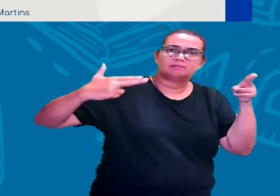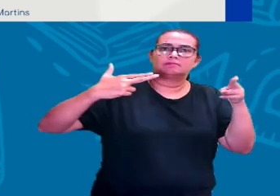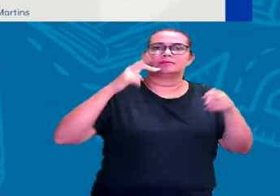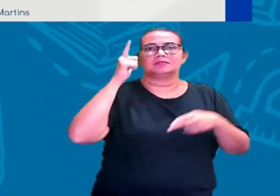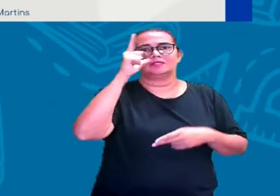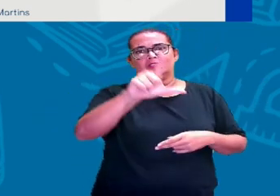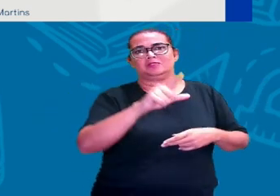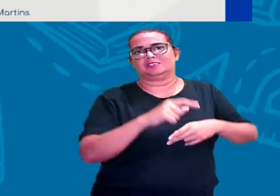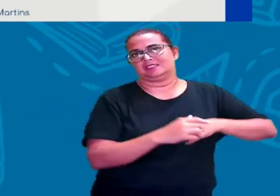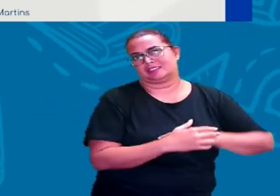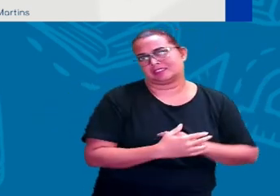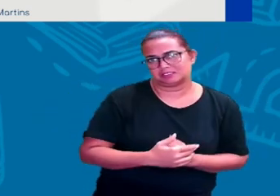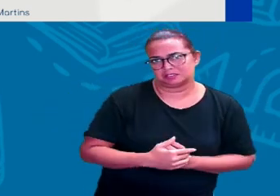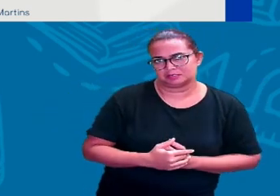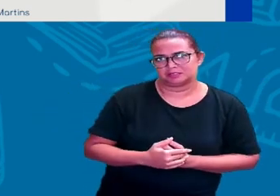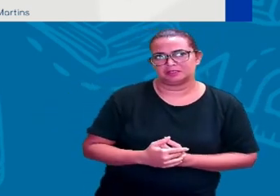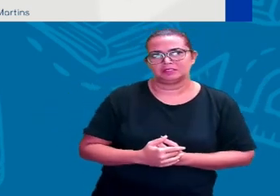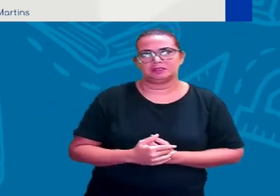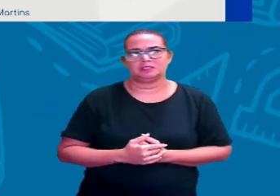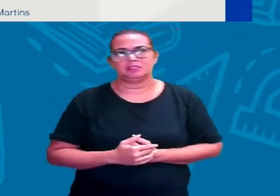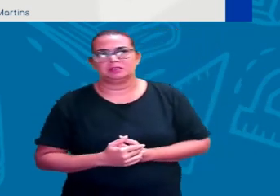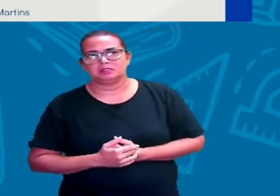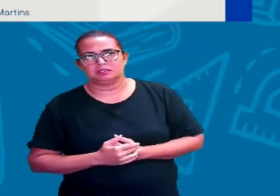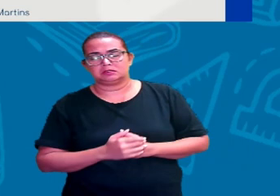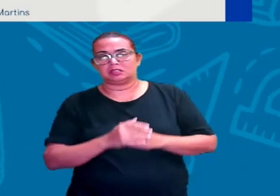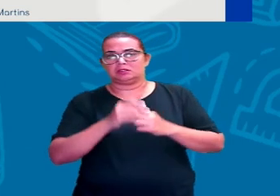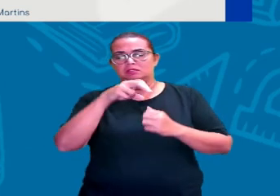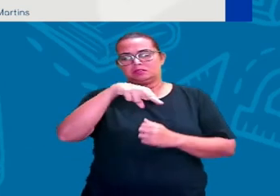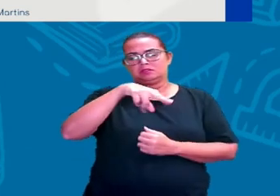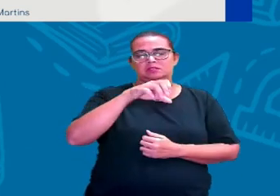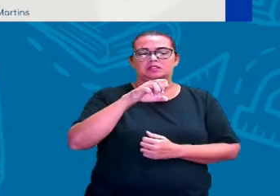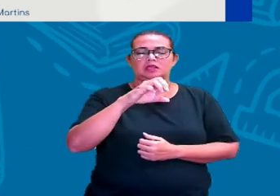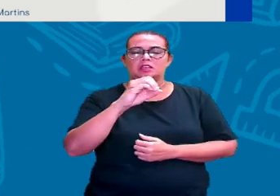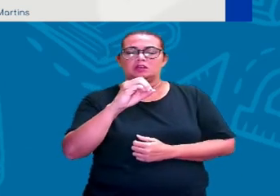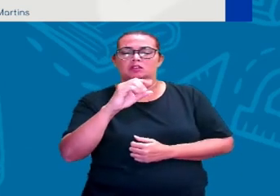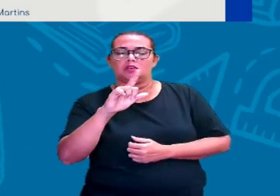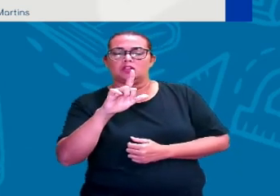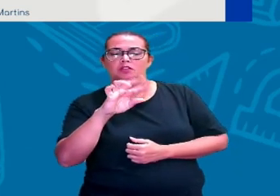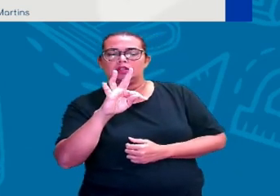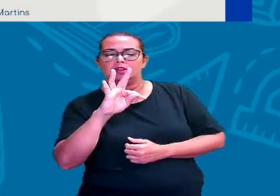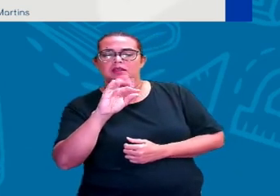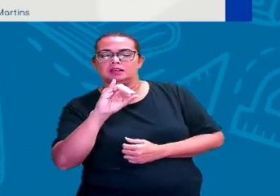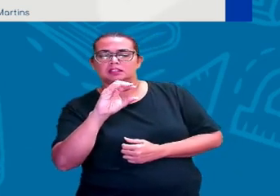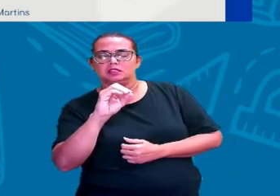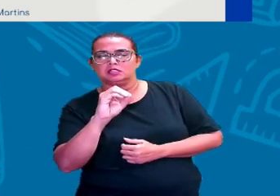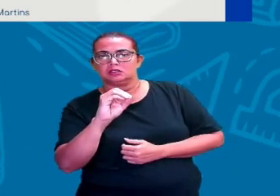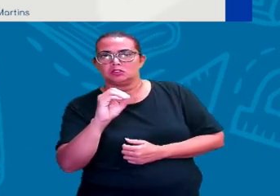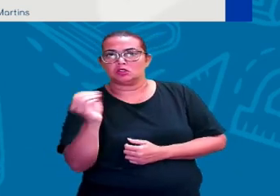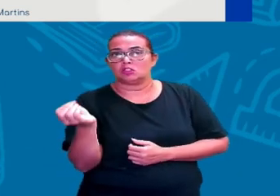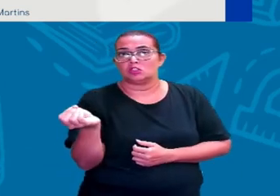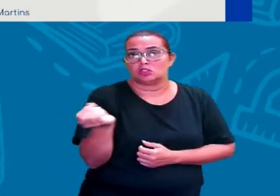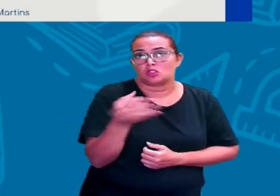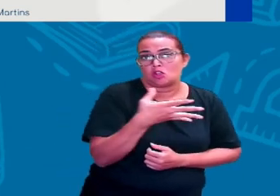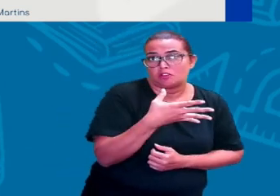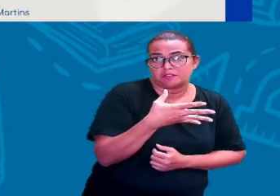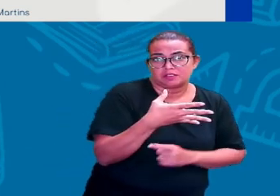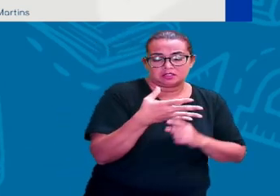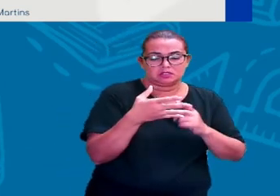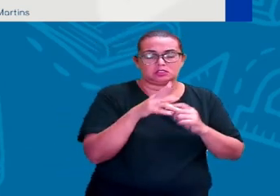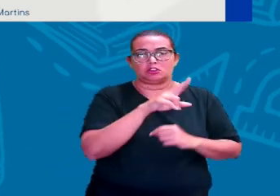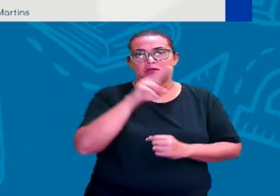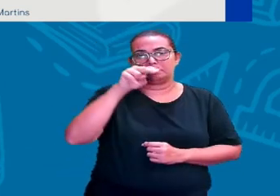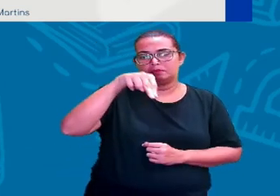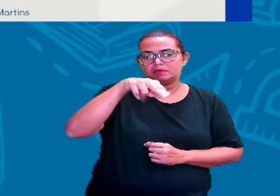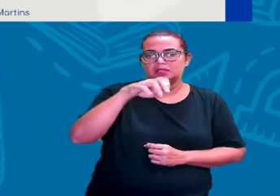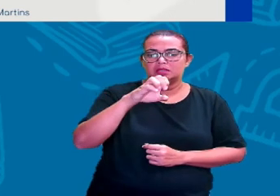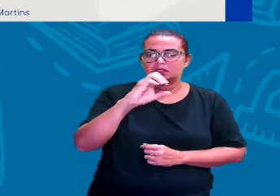E aí, o período Neolítico significa a nova idade da pedra. Neo, nova, tudo